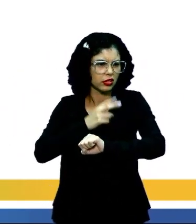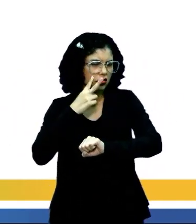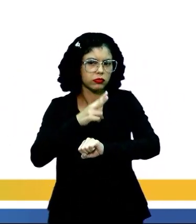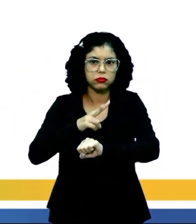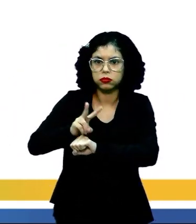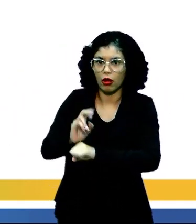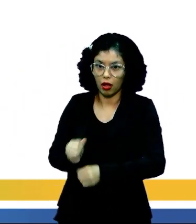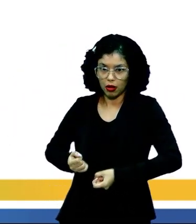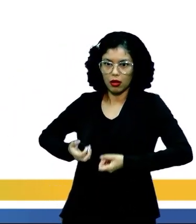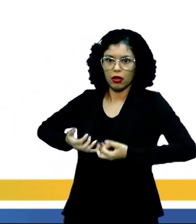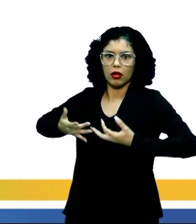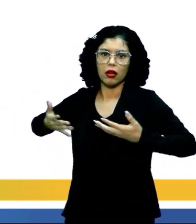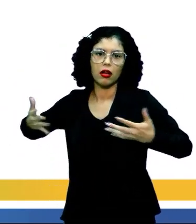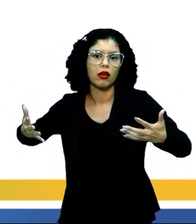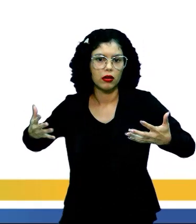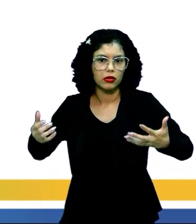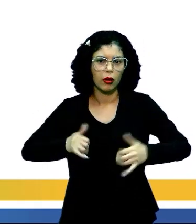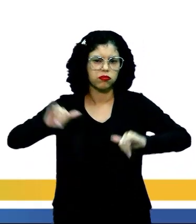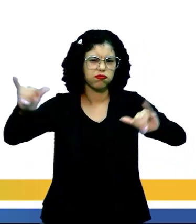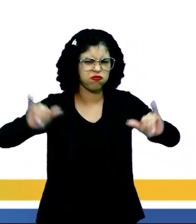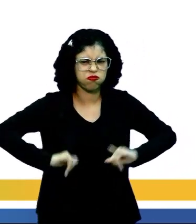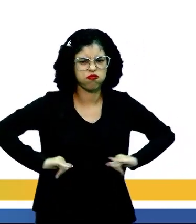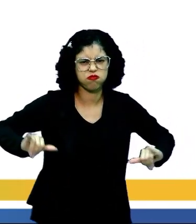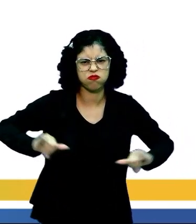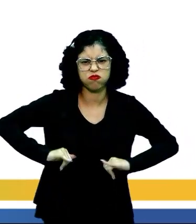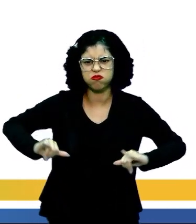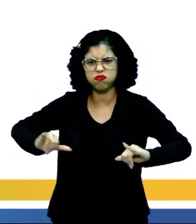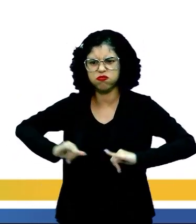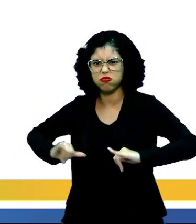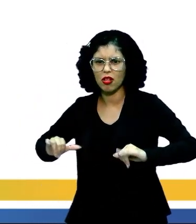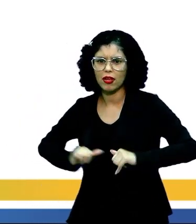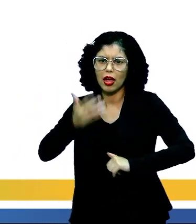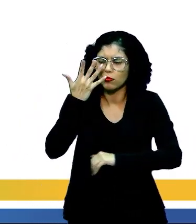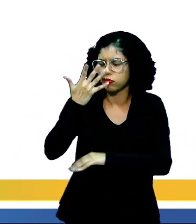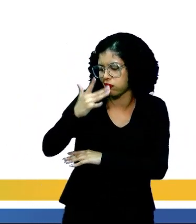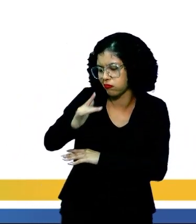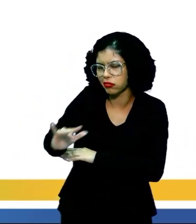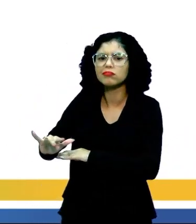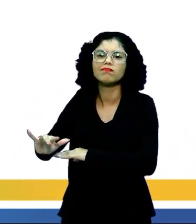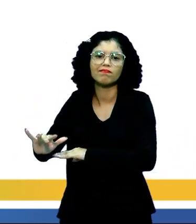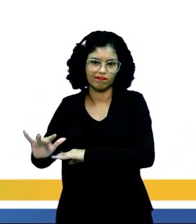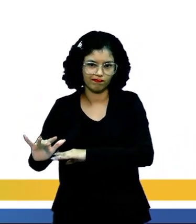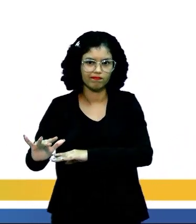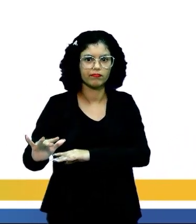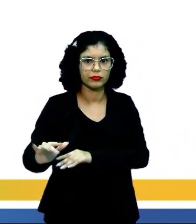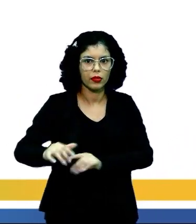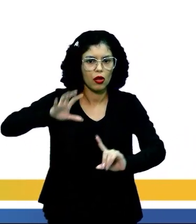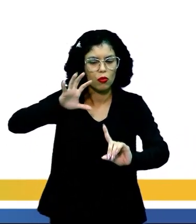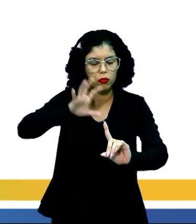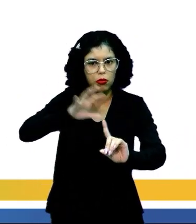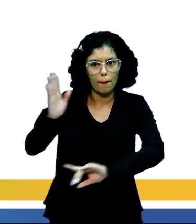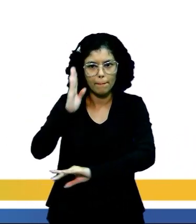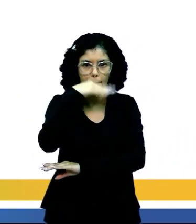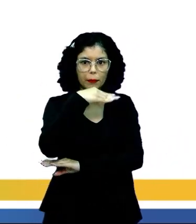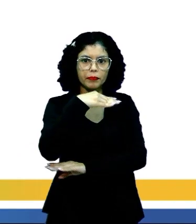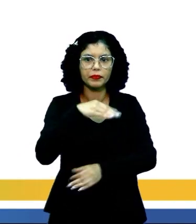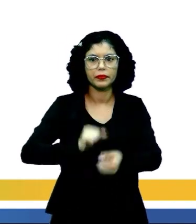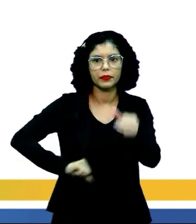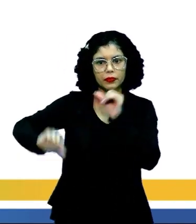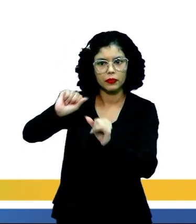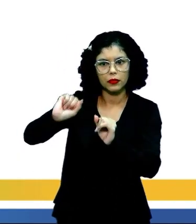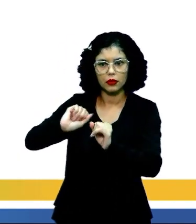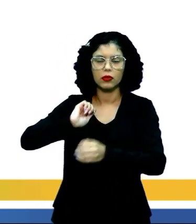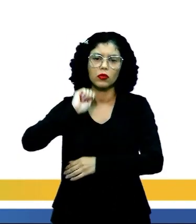e rutilância, sofro desde a epigênese da infância, a influência má